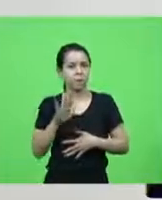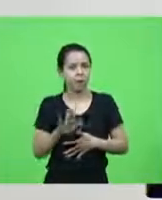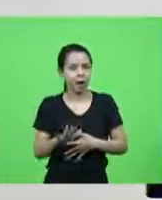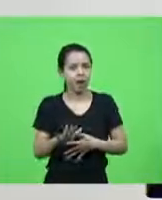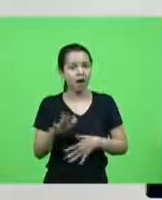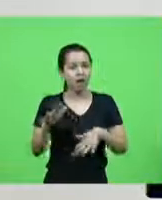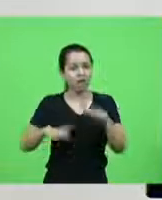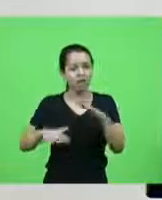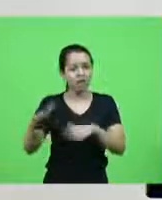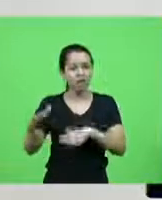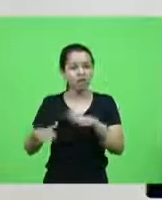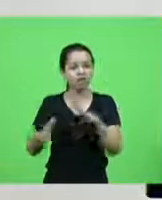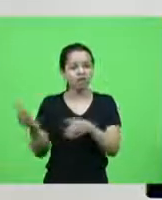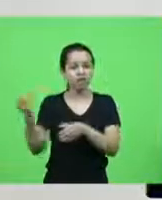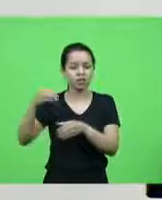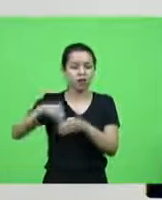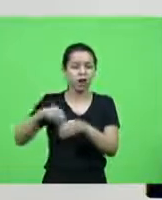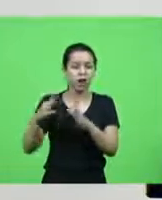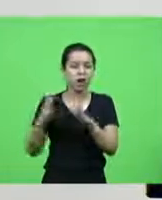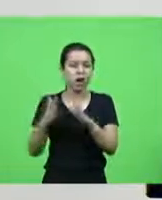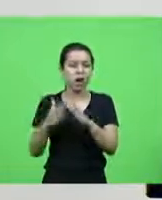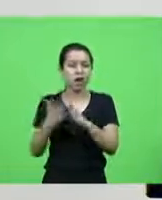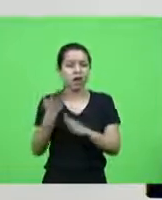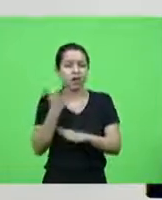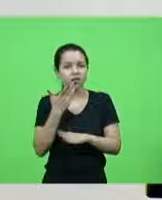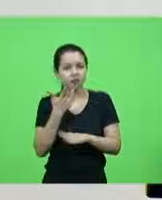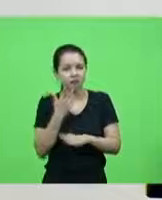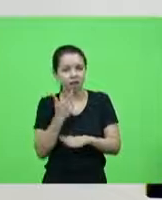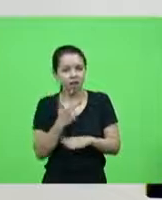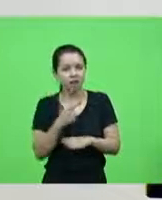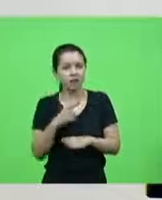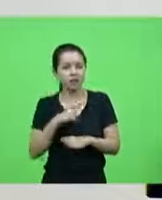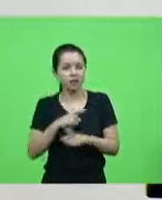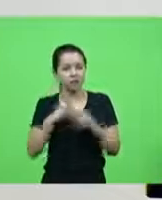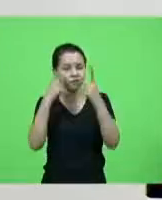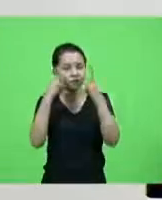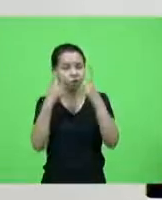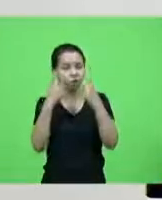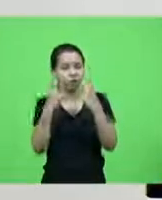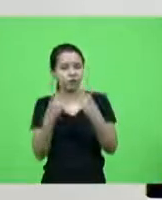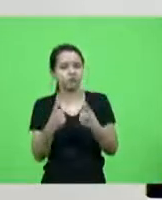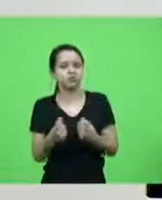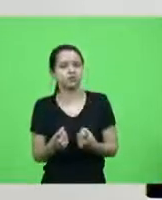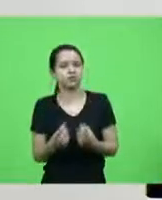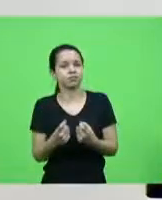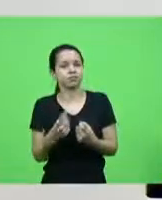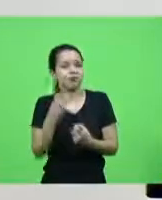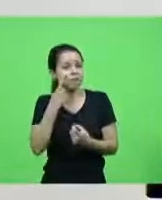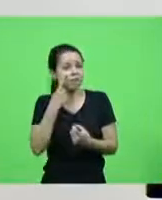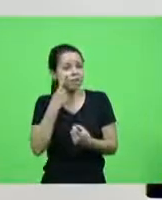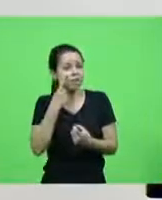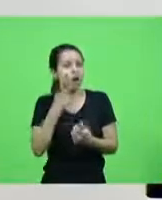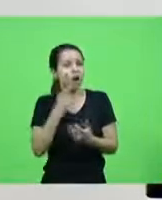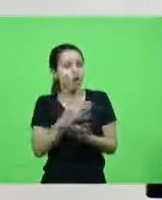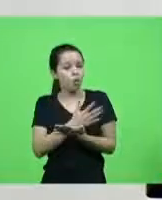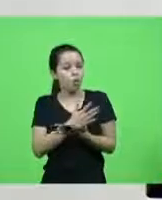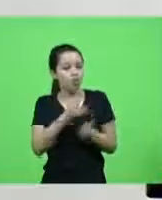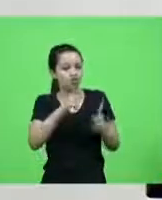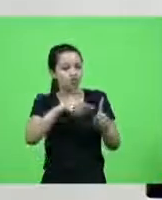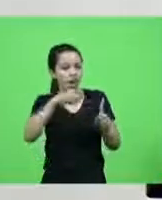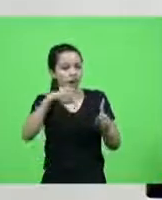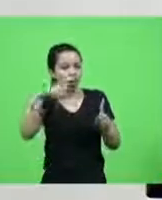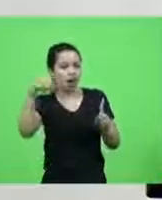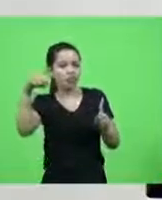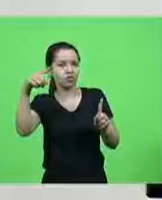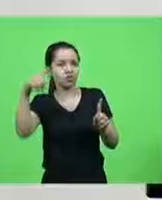a violência agressão e aí eu peguei alguns dados que são preocupantes para você ver como há uma tempestade que não é só externa